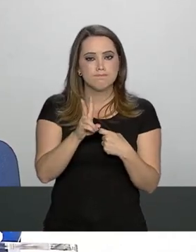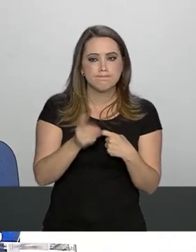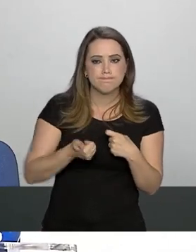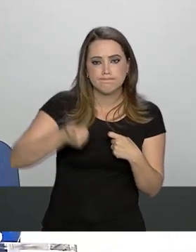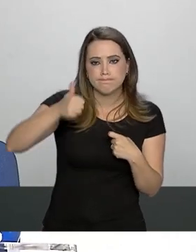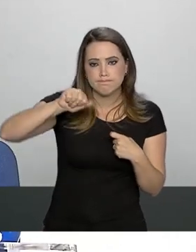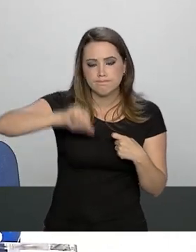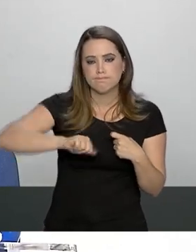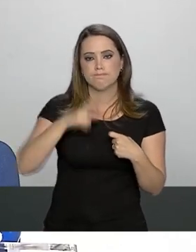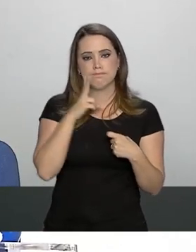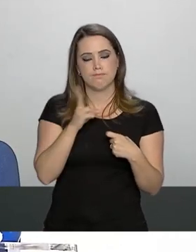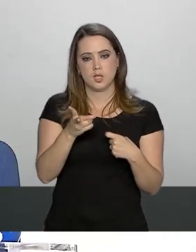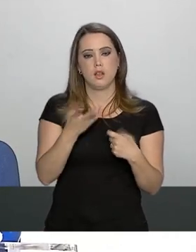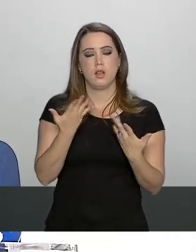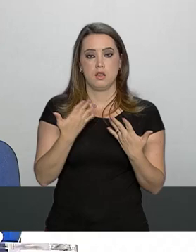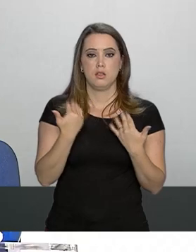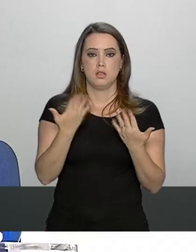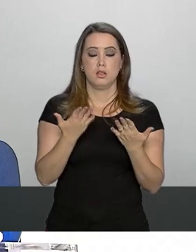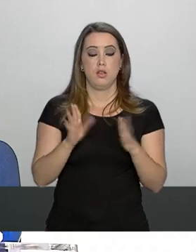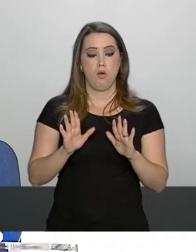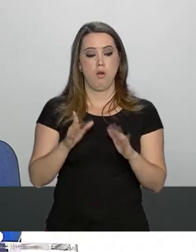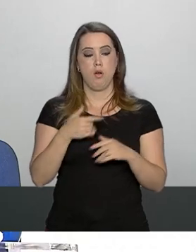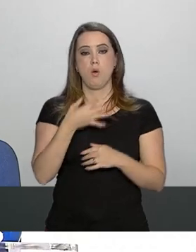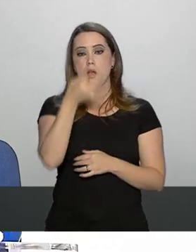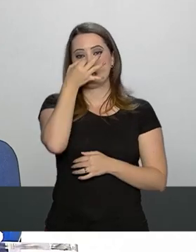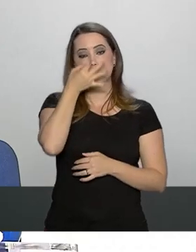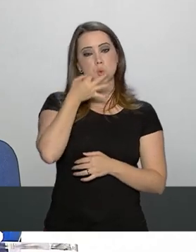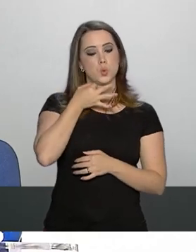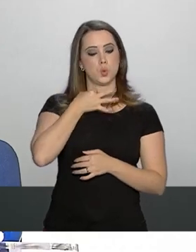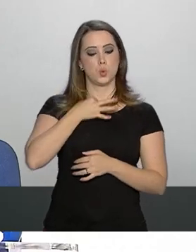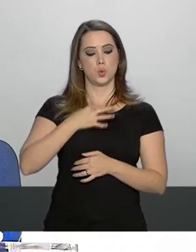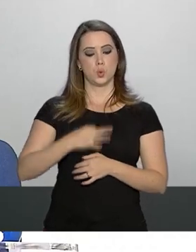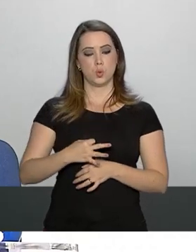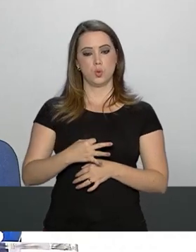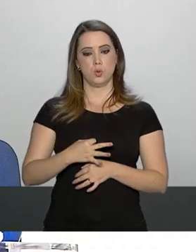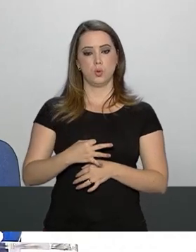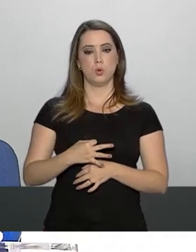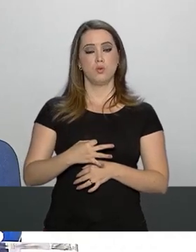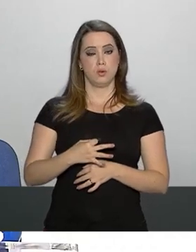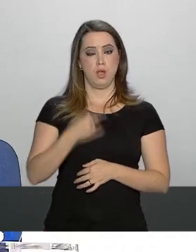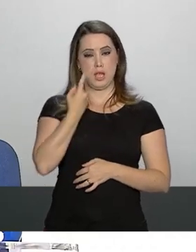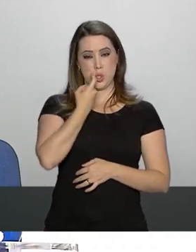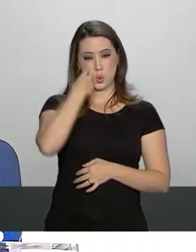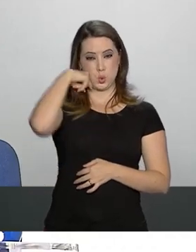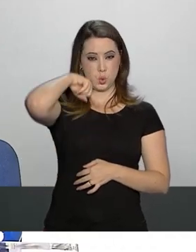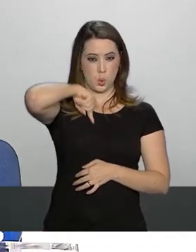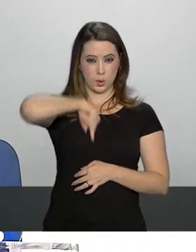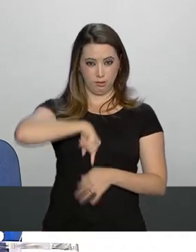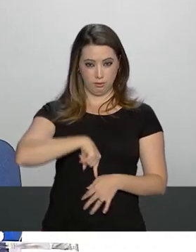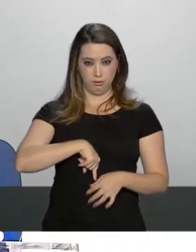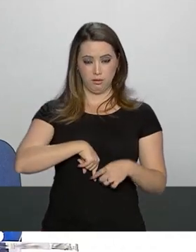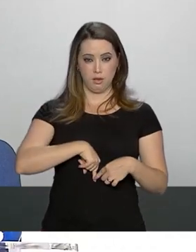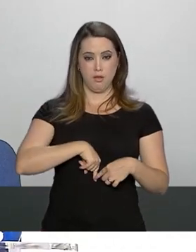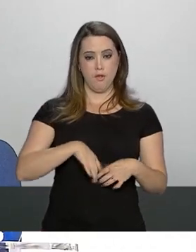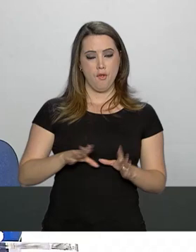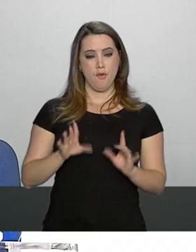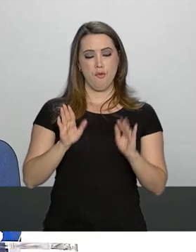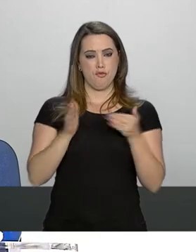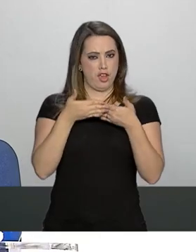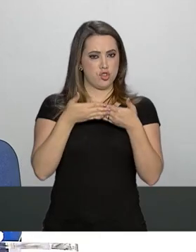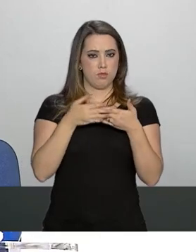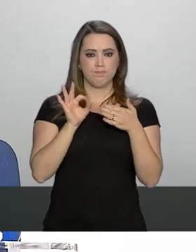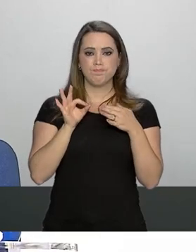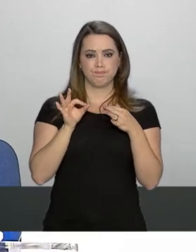E quando ele toma o líquido então se fecha a nasogástica para que esse processo se dê